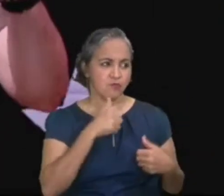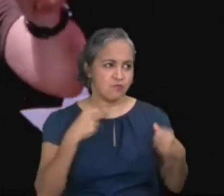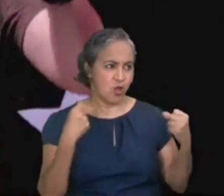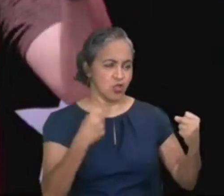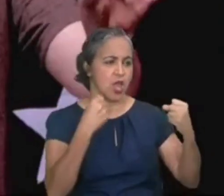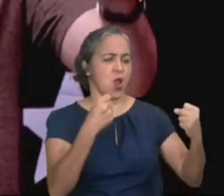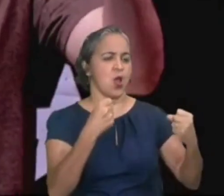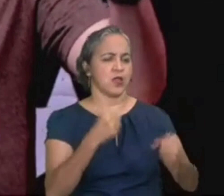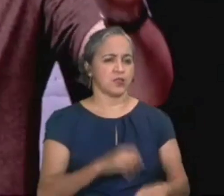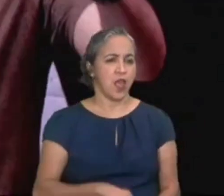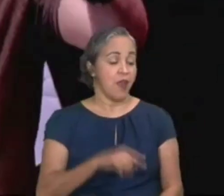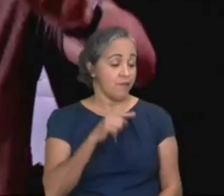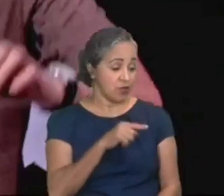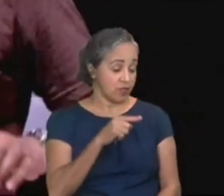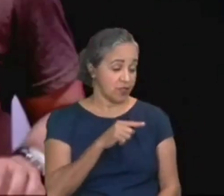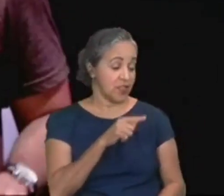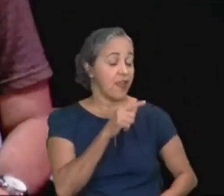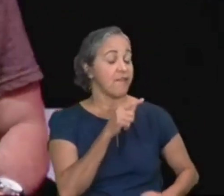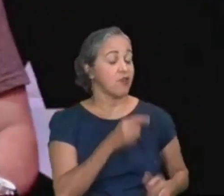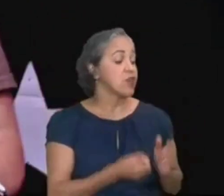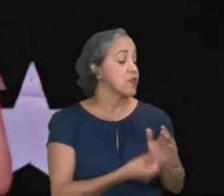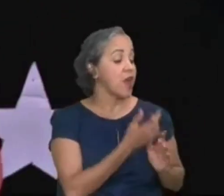Você foi criado para dominar.